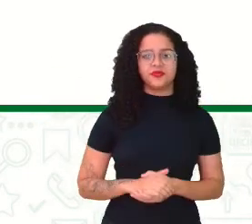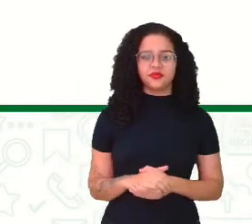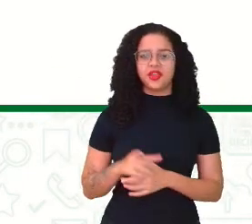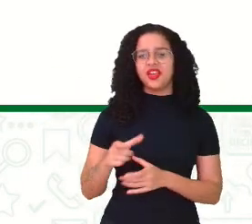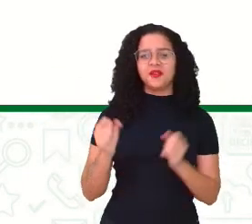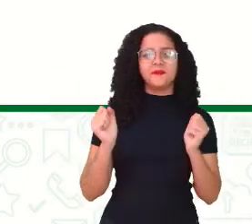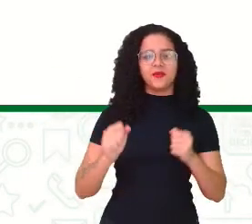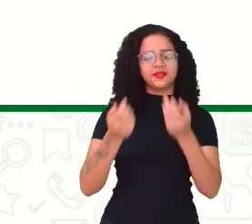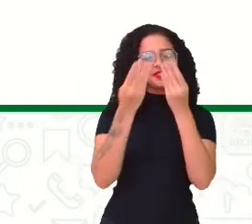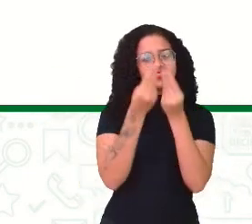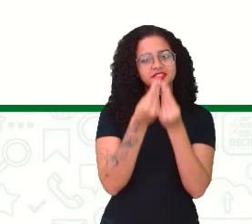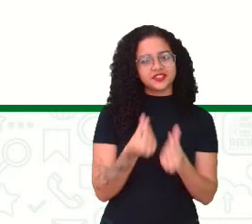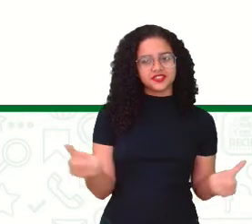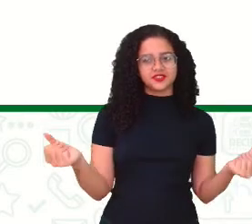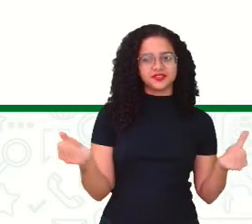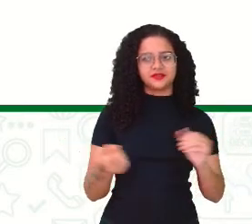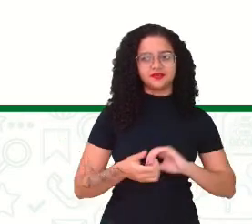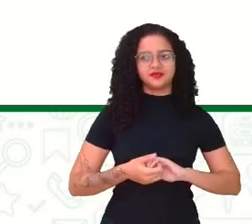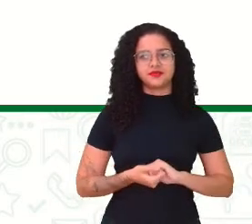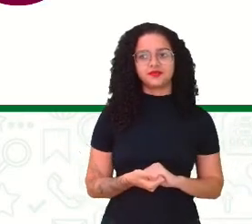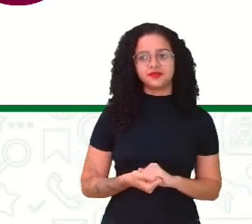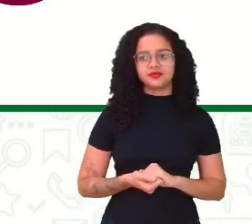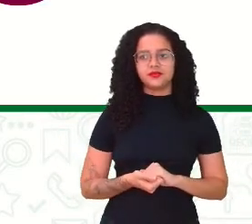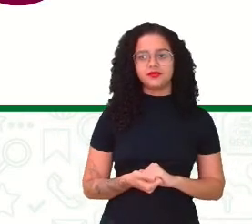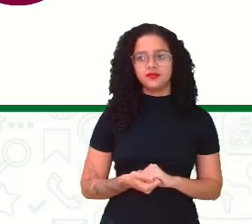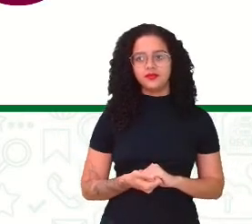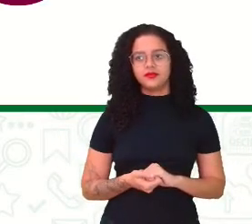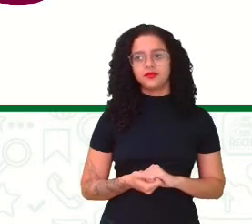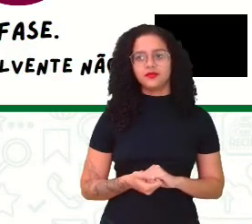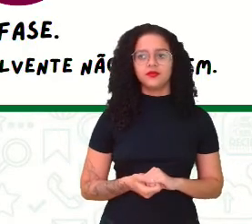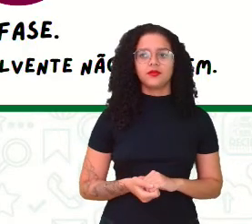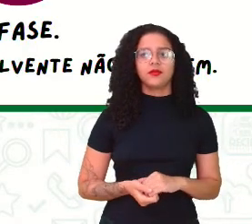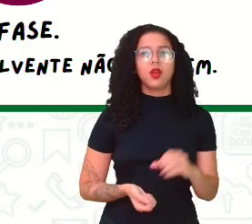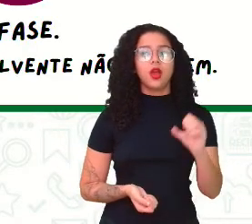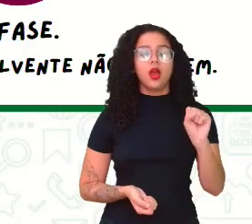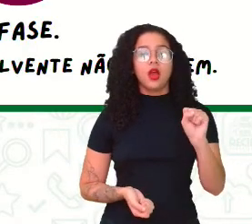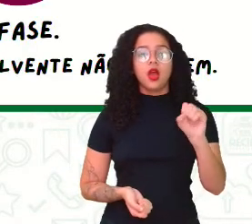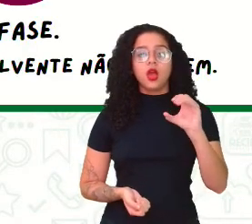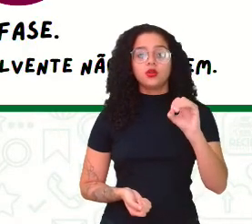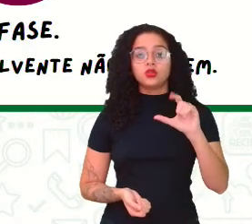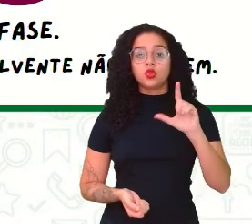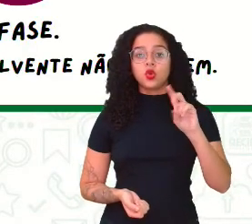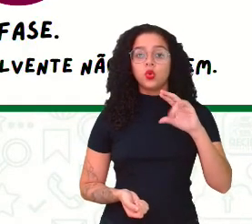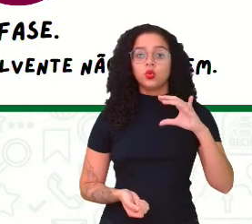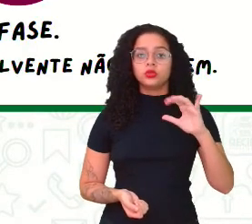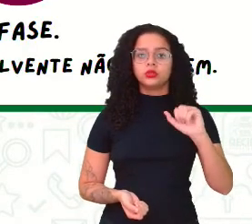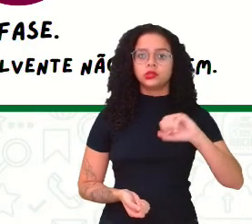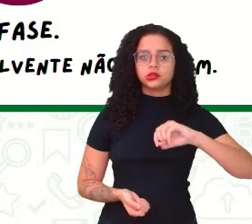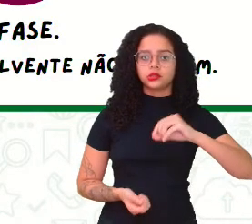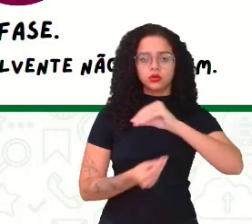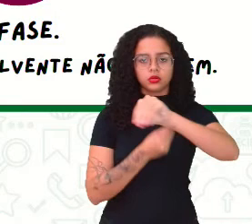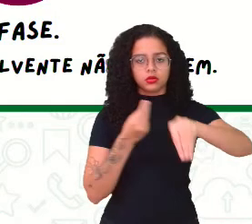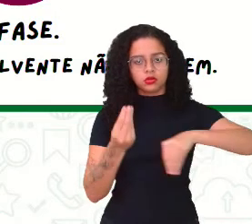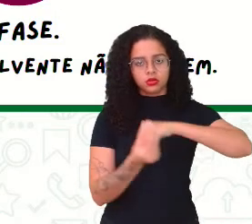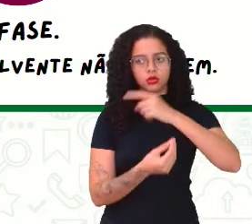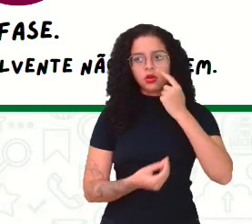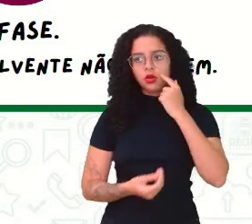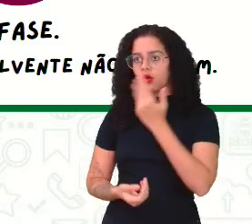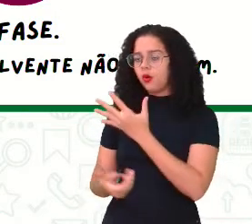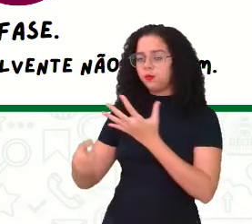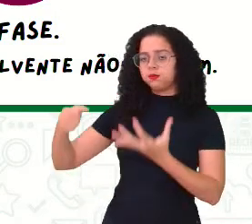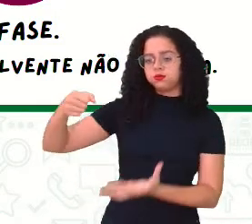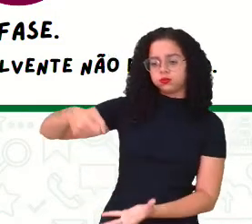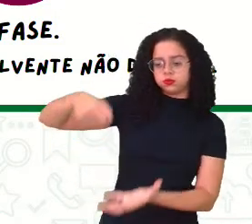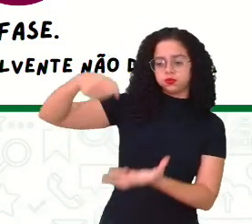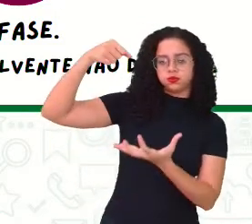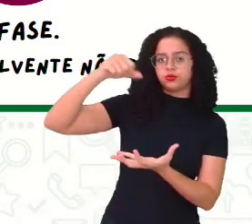Para ela poder dissolver o soluto. E a solução, a solução, então, vai ser essa daí. o balde